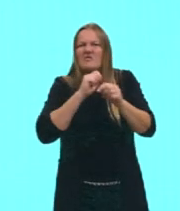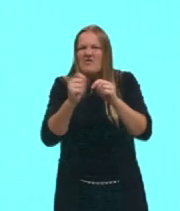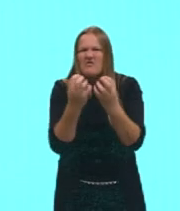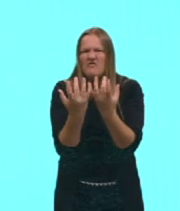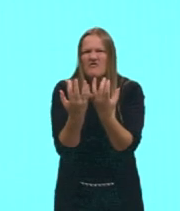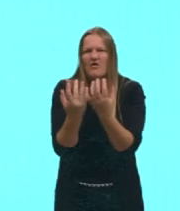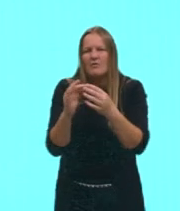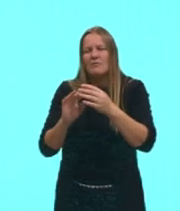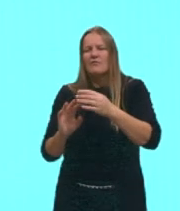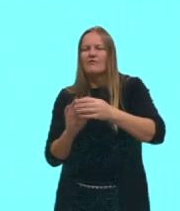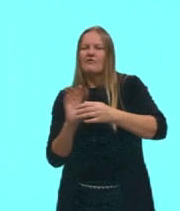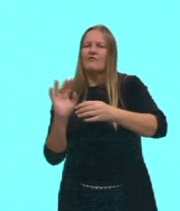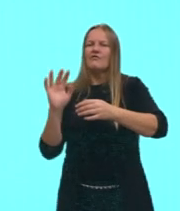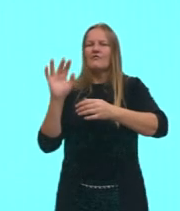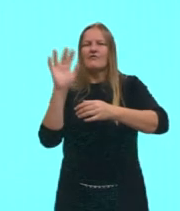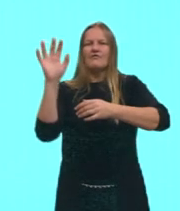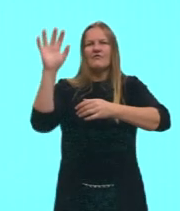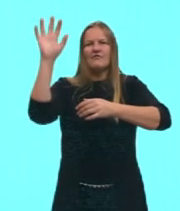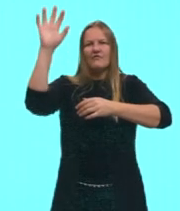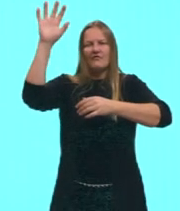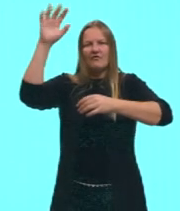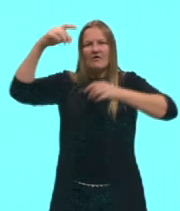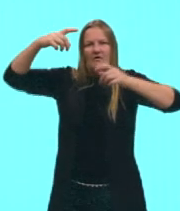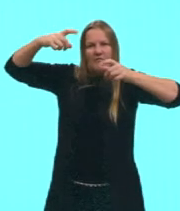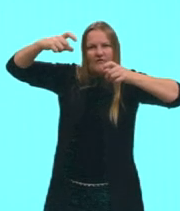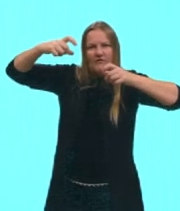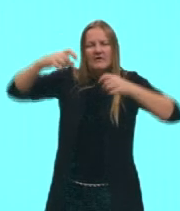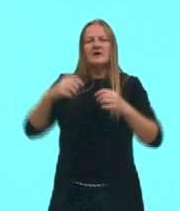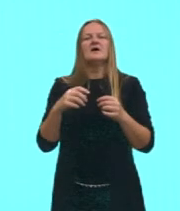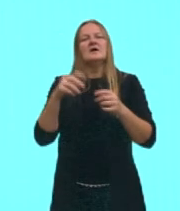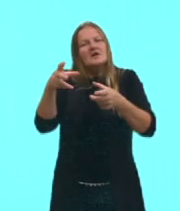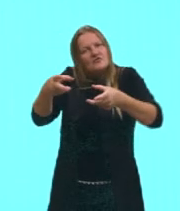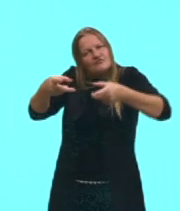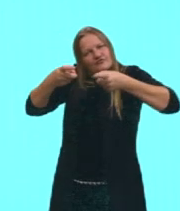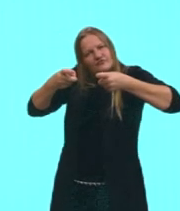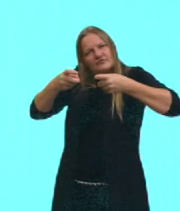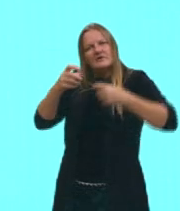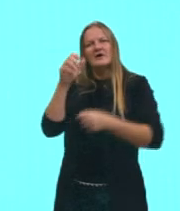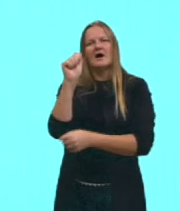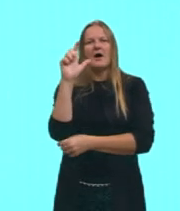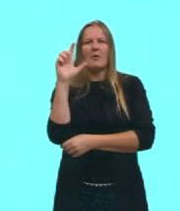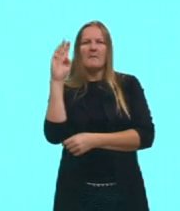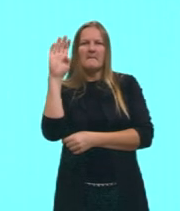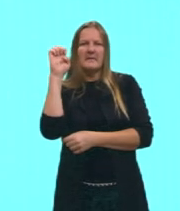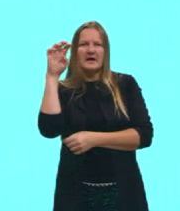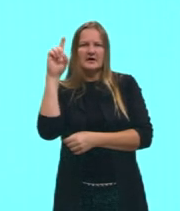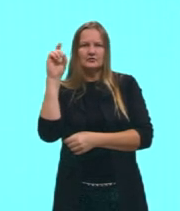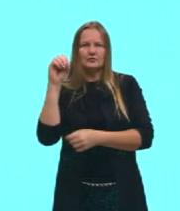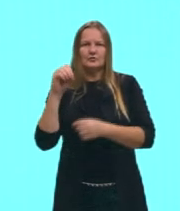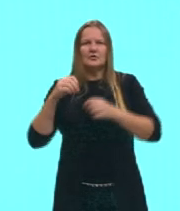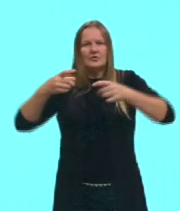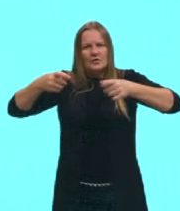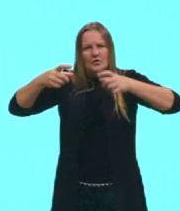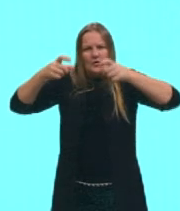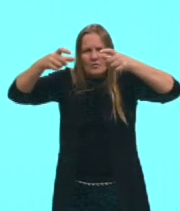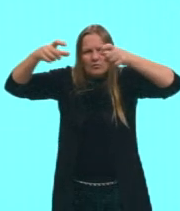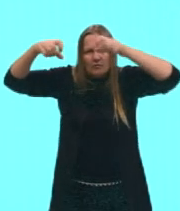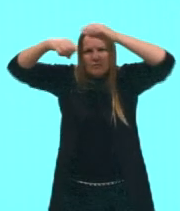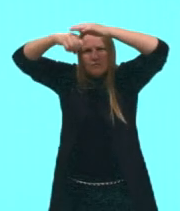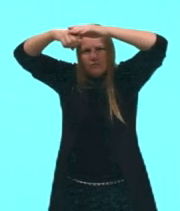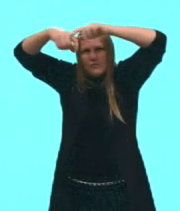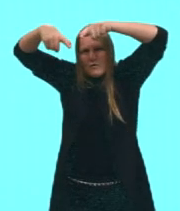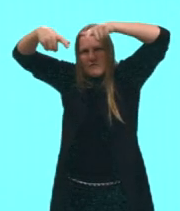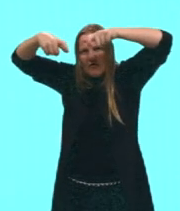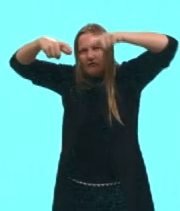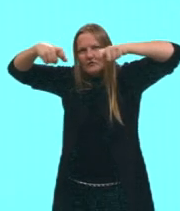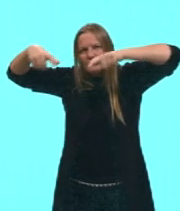rastros aí de fumaça, que o albedo, né, conforme, tem um albedo diferente, então, a gente